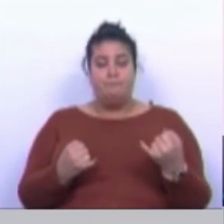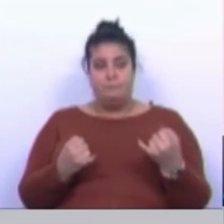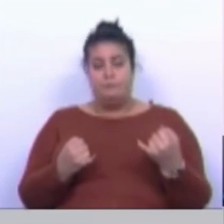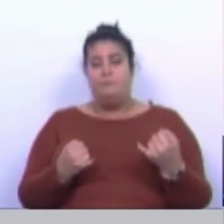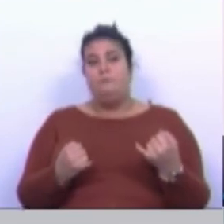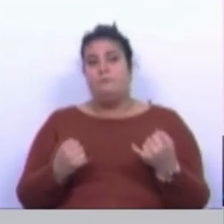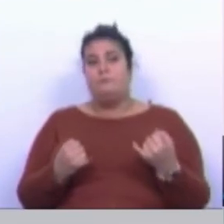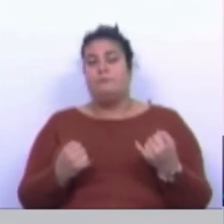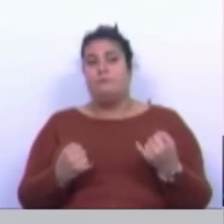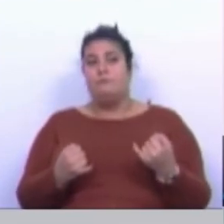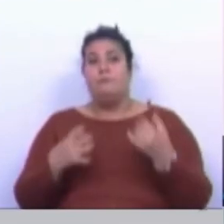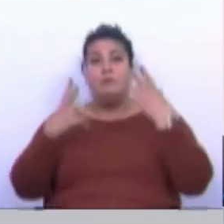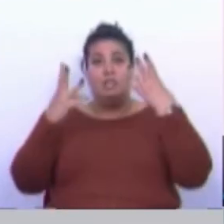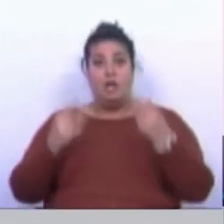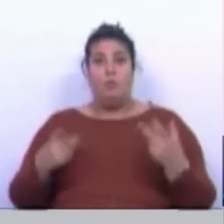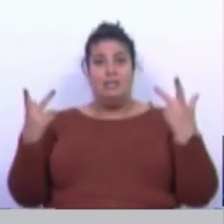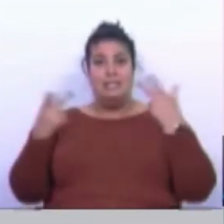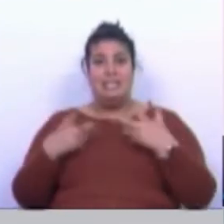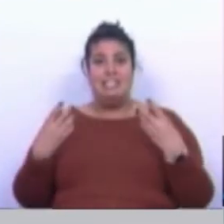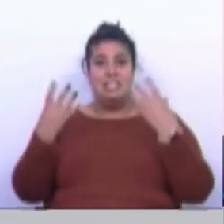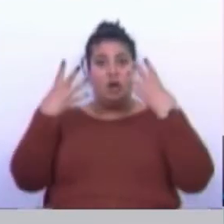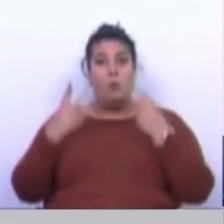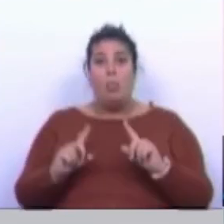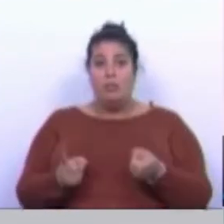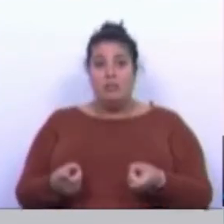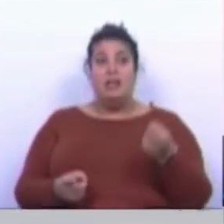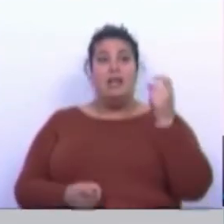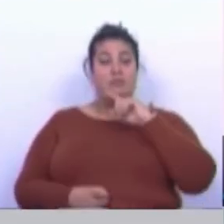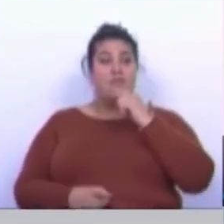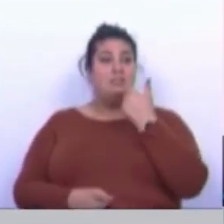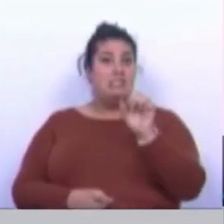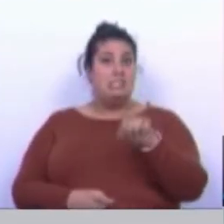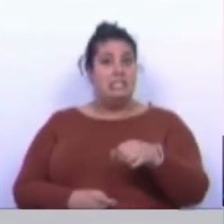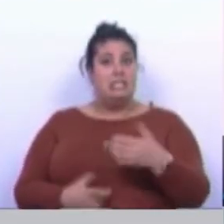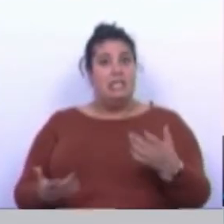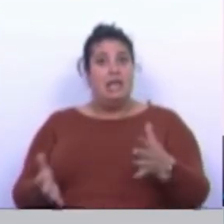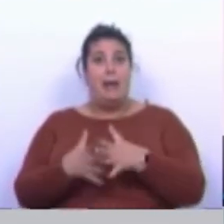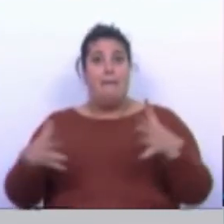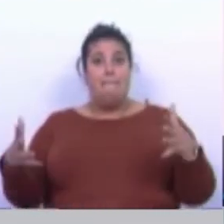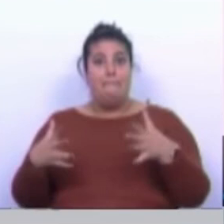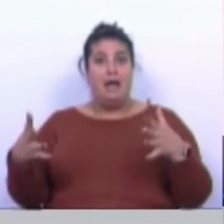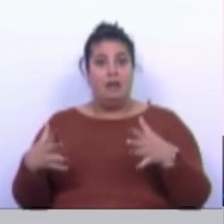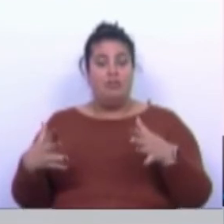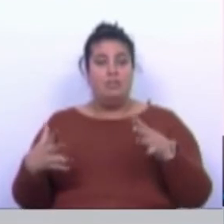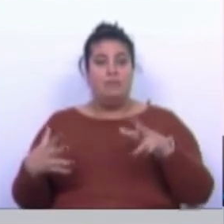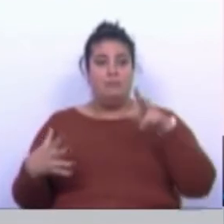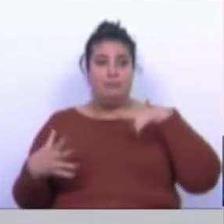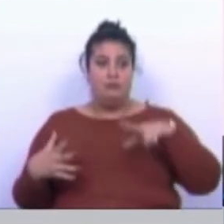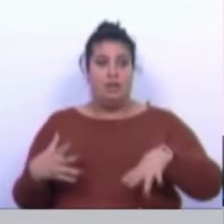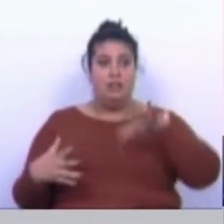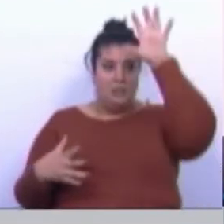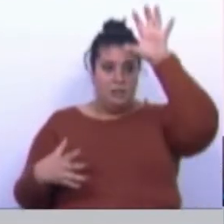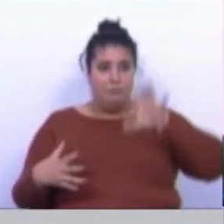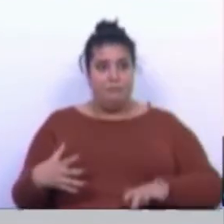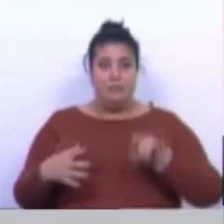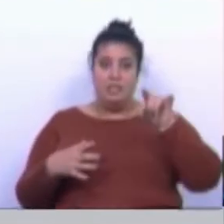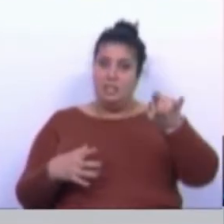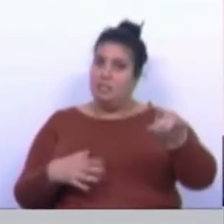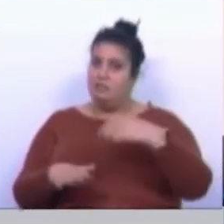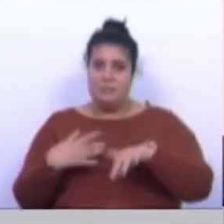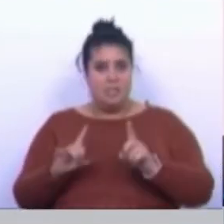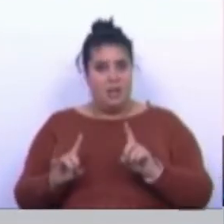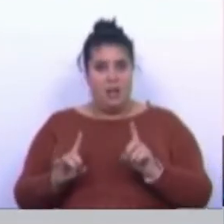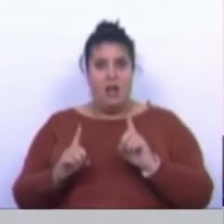Relativamente a quantas denúncias, isto, de facto, é possível afirmar que a grande maioria do território nacional, isto não está a ser cumprido.